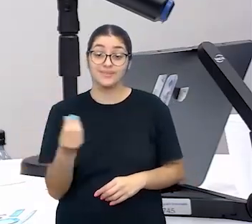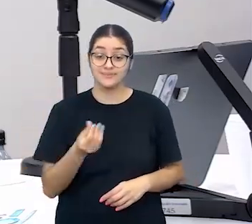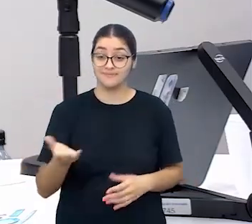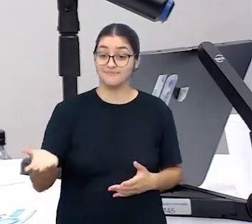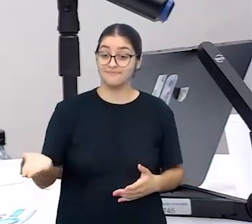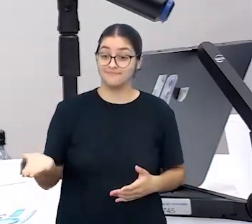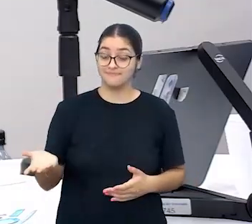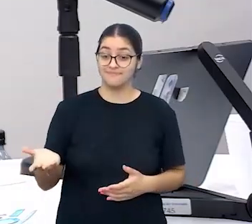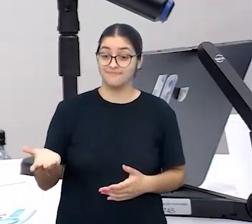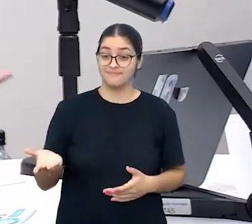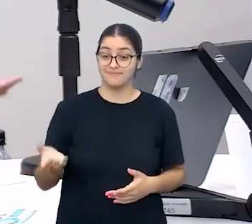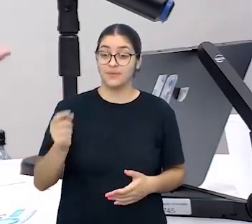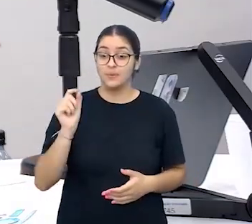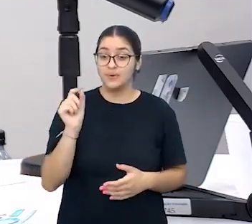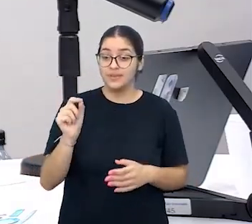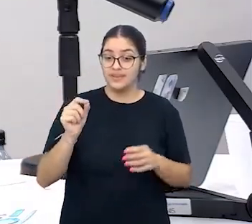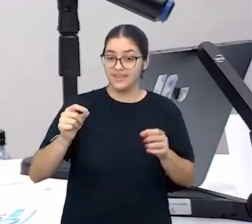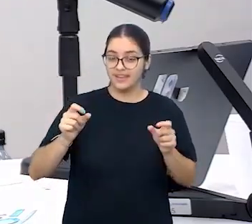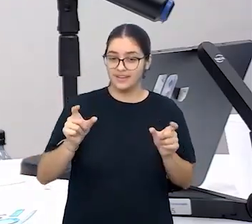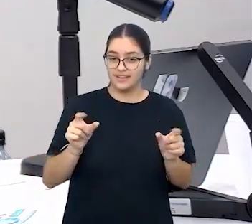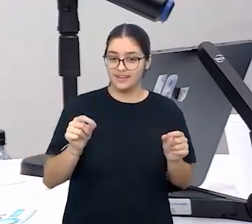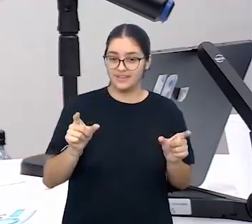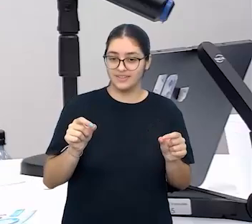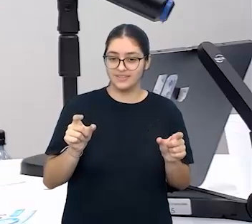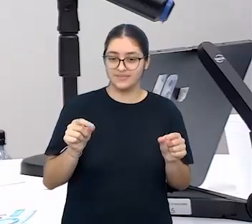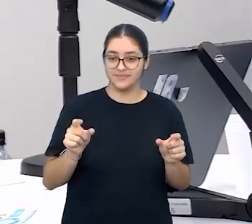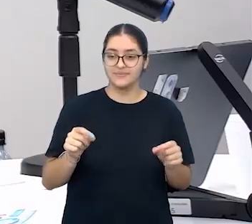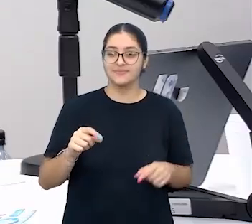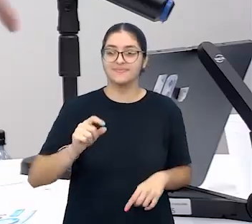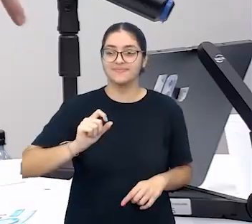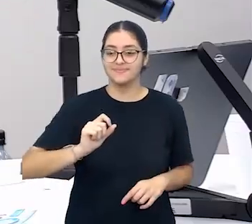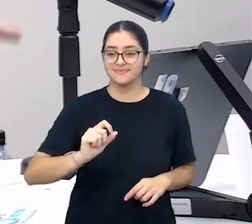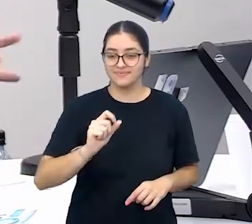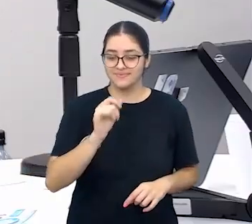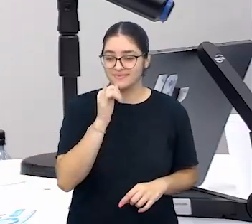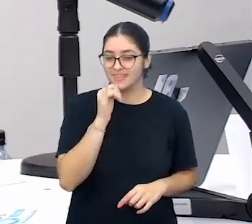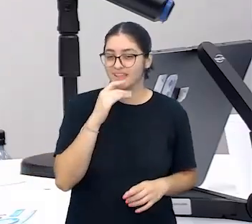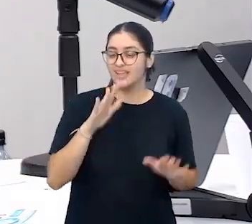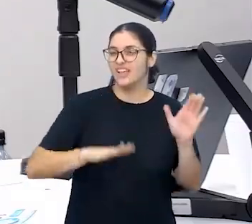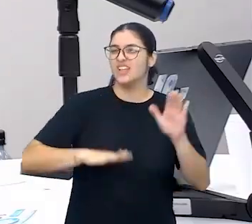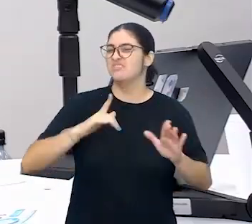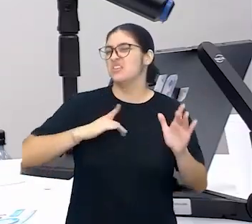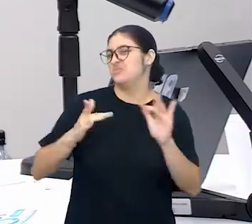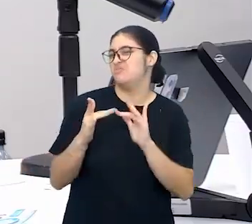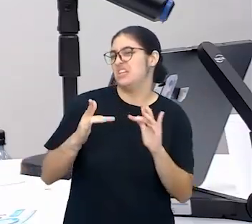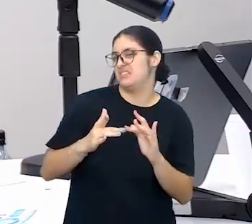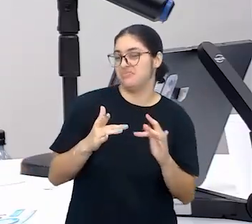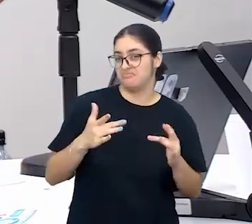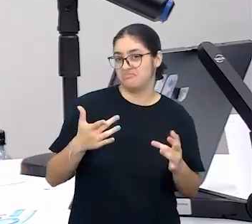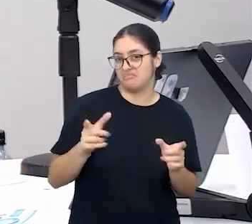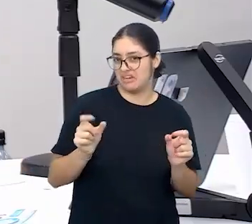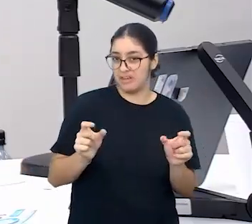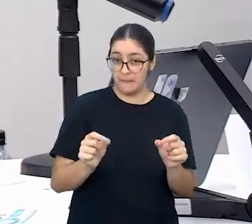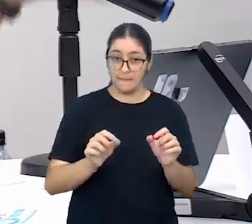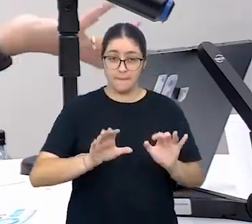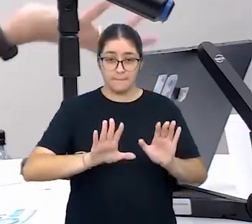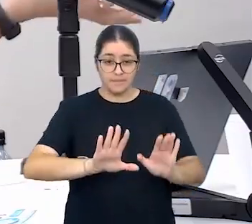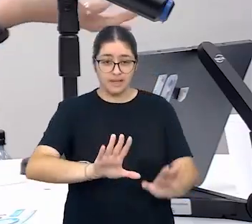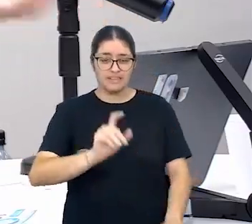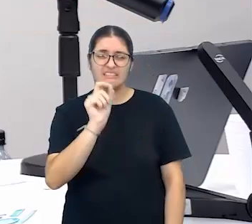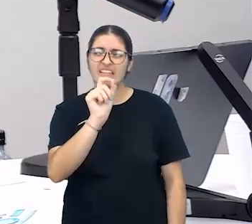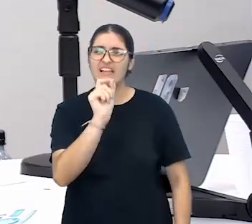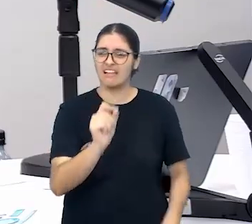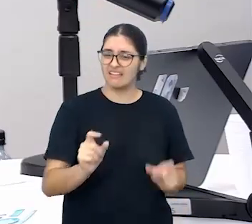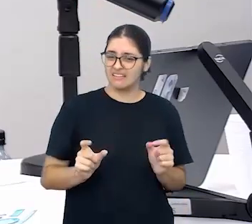imagem mental do que é o caranguejo. E, às vezes, ela não sabe por quê. Ela pode não ter contato com o caranguejo. Mas, e aí? Quem é esse